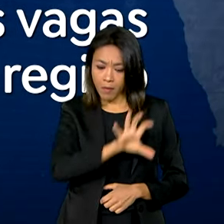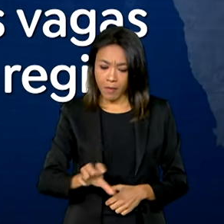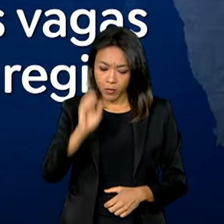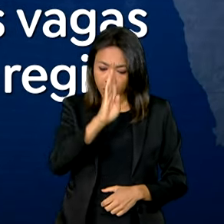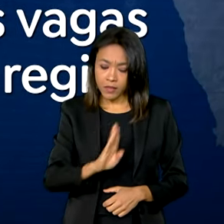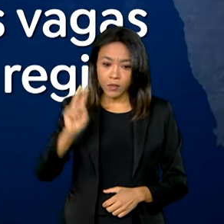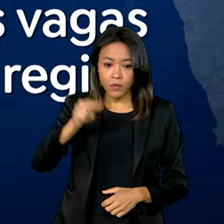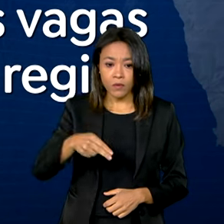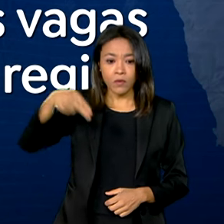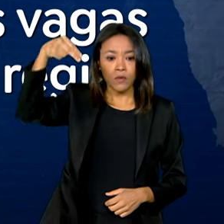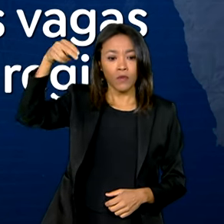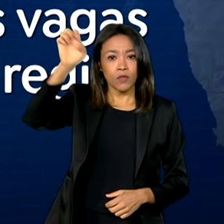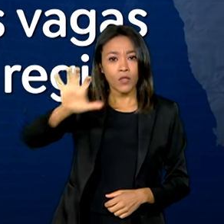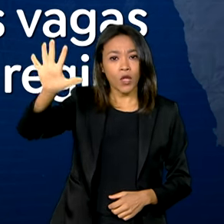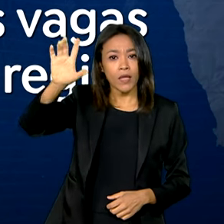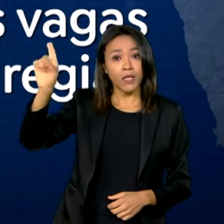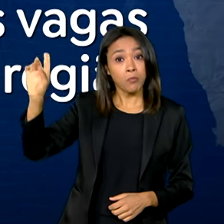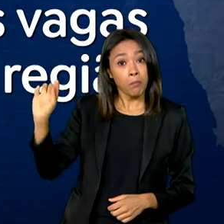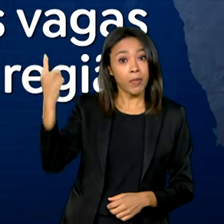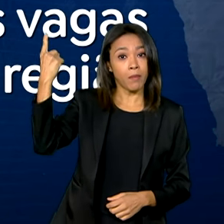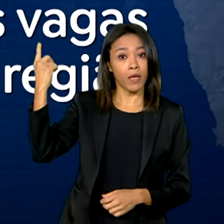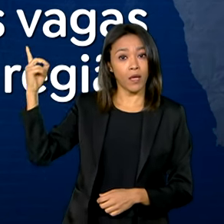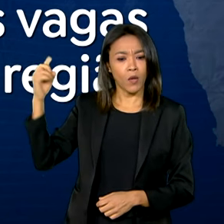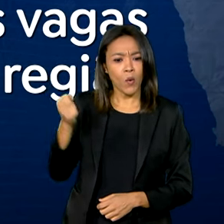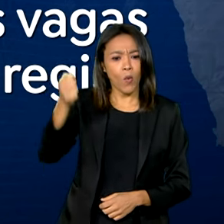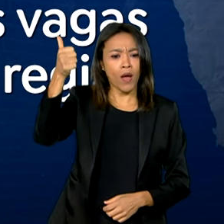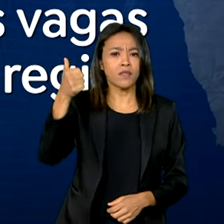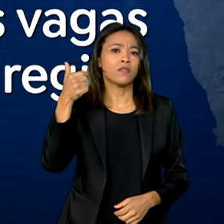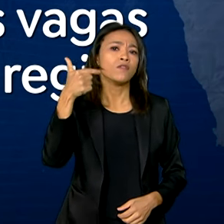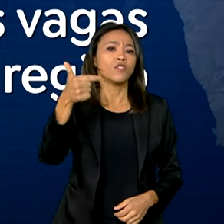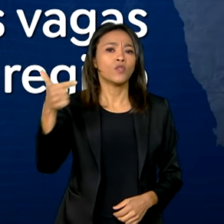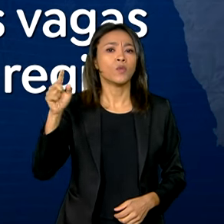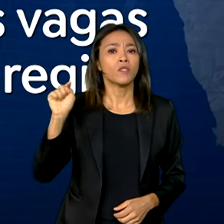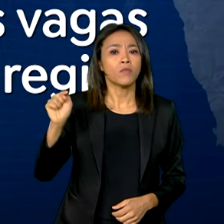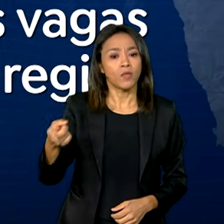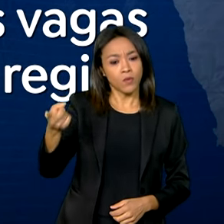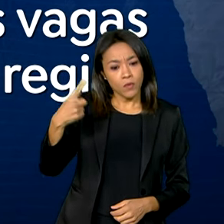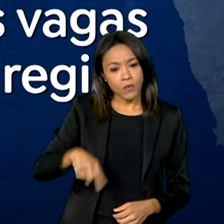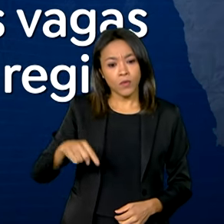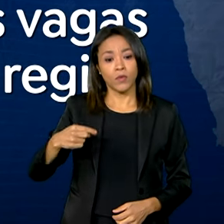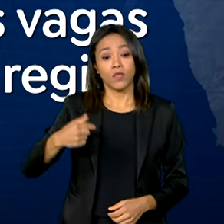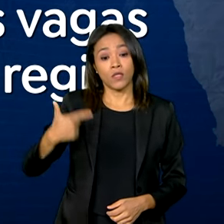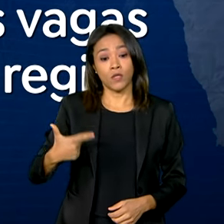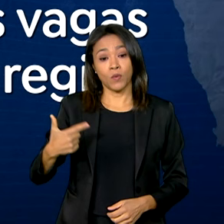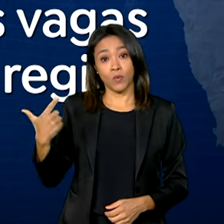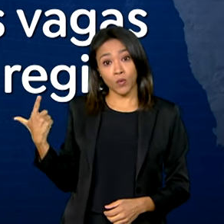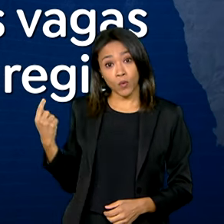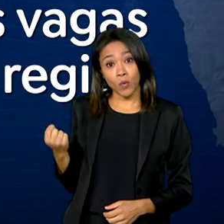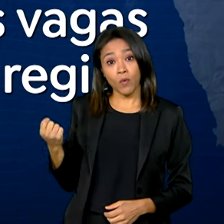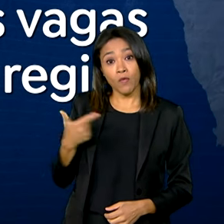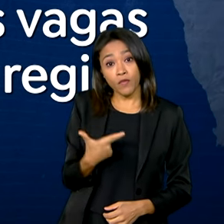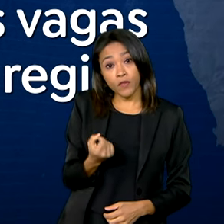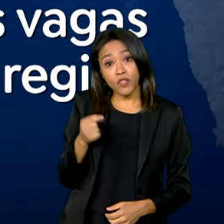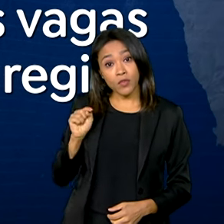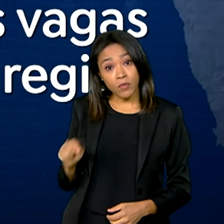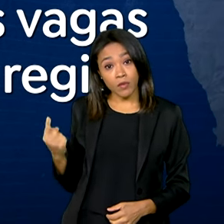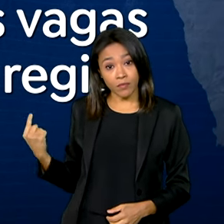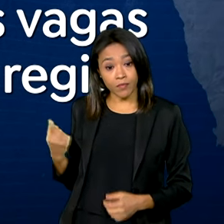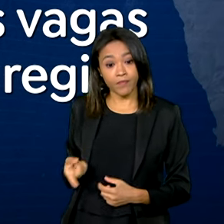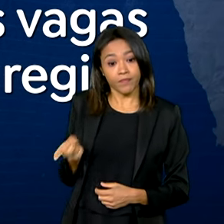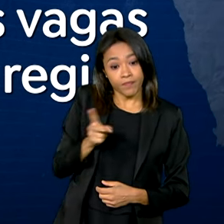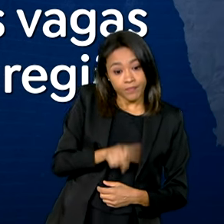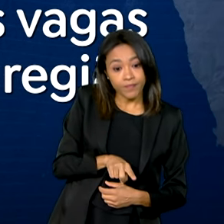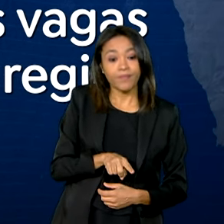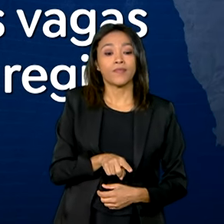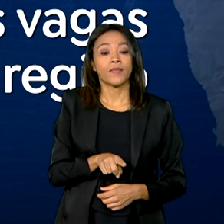Nordeste ocupa o primeiro lugar com quase 22 mil vagas. Em segundo, vem o Sudeste com 20 mil postos de trabalho. Na